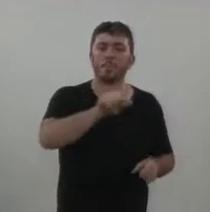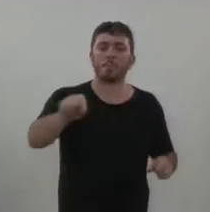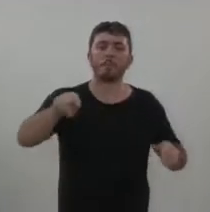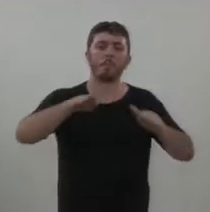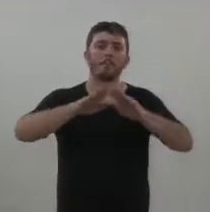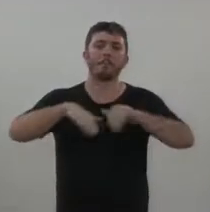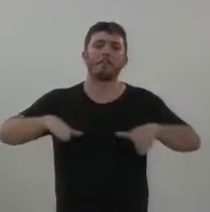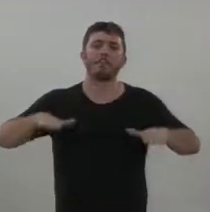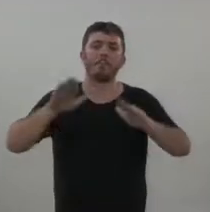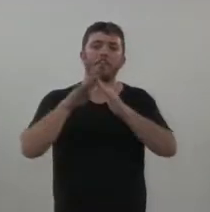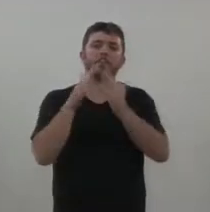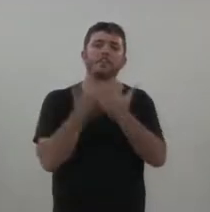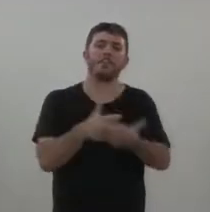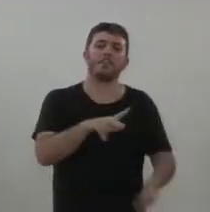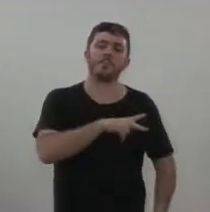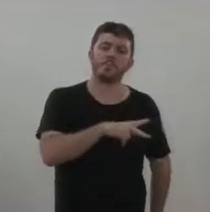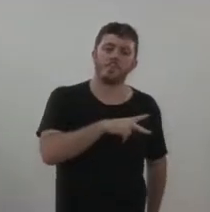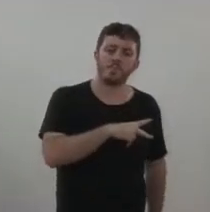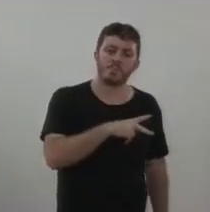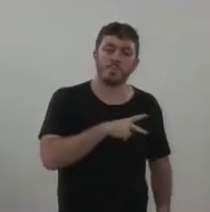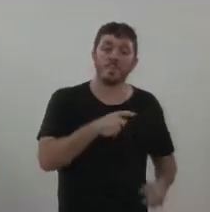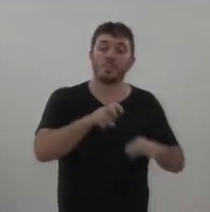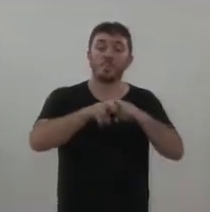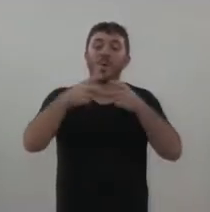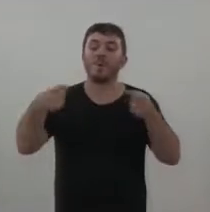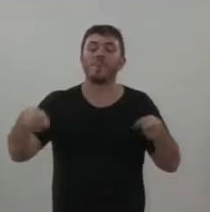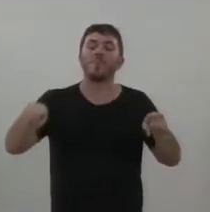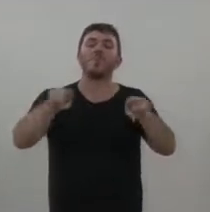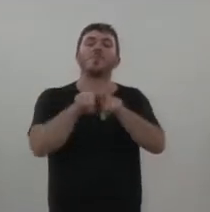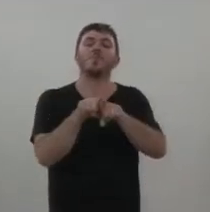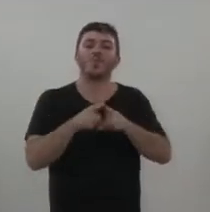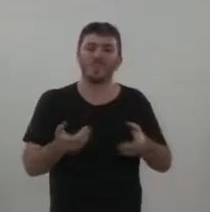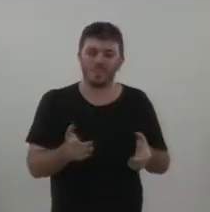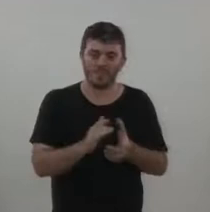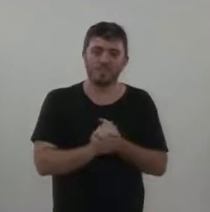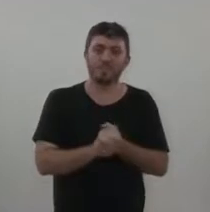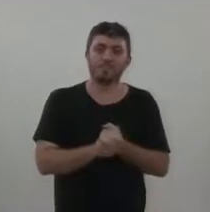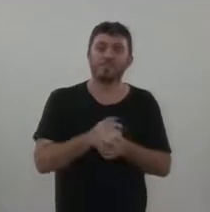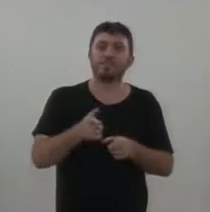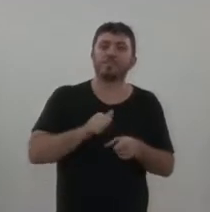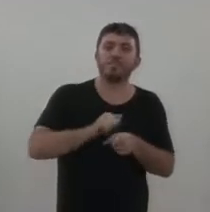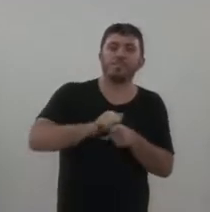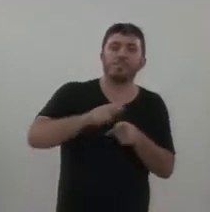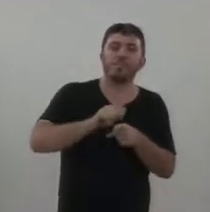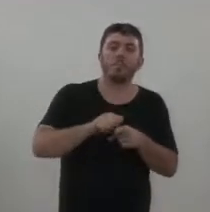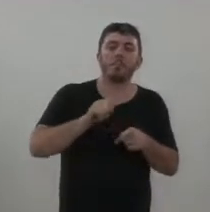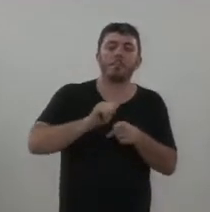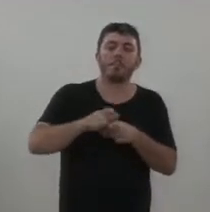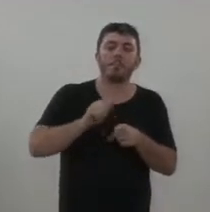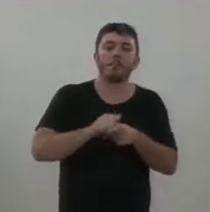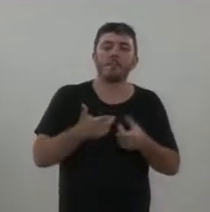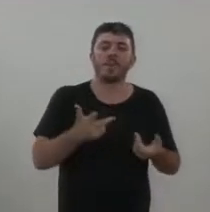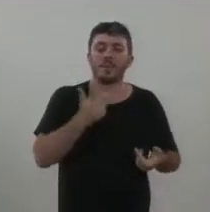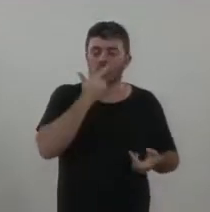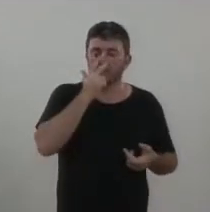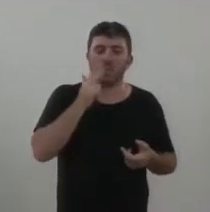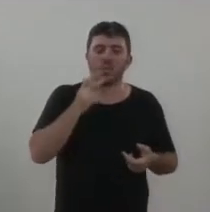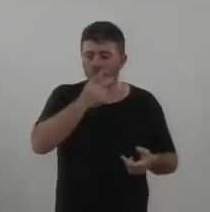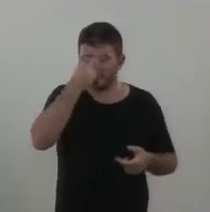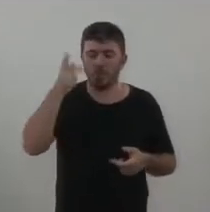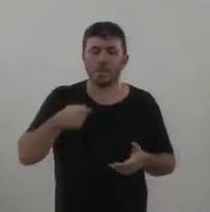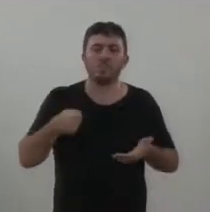particular devido ao convênio. Então, as crianças que estão na escola particular devido ao convênio, é como se o cidadão pagasse duas vezes